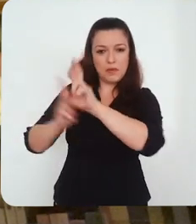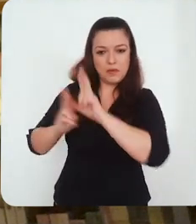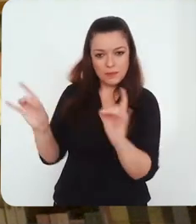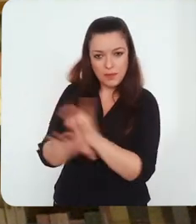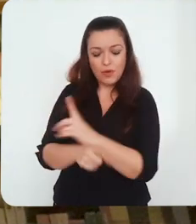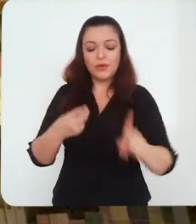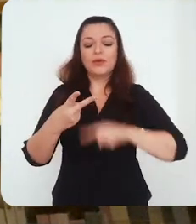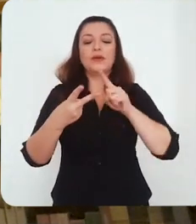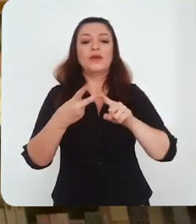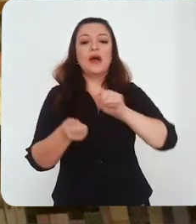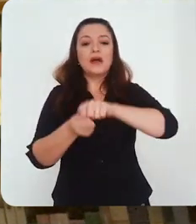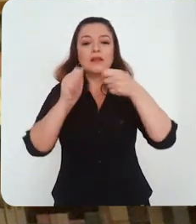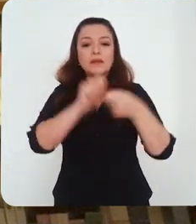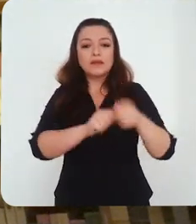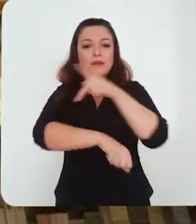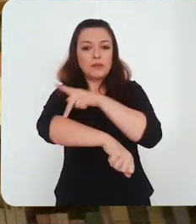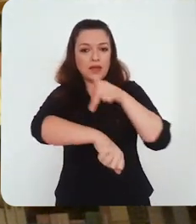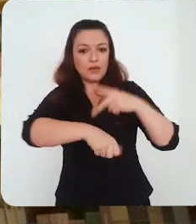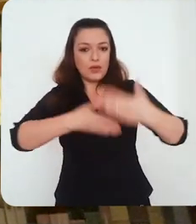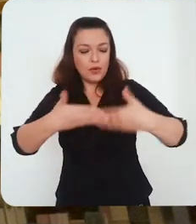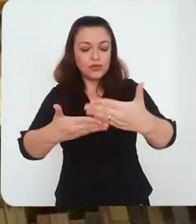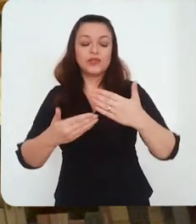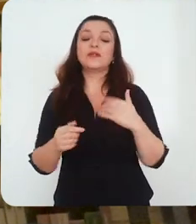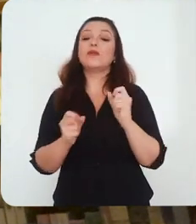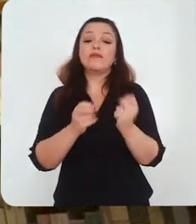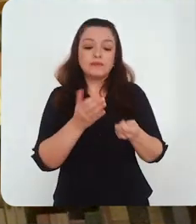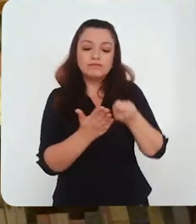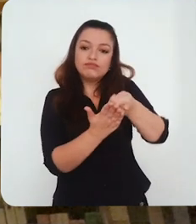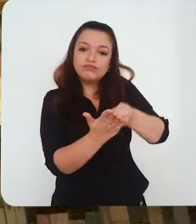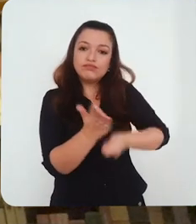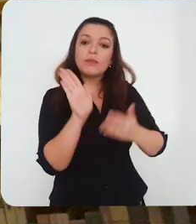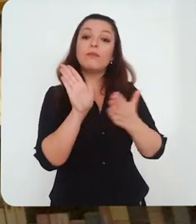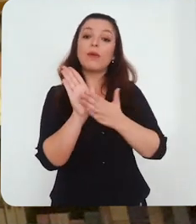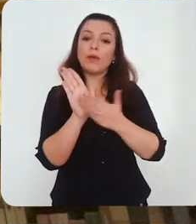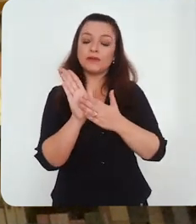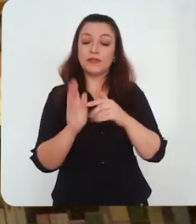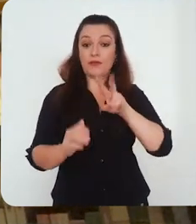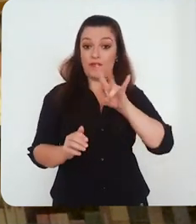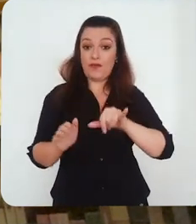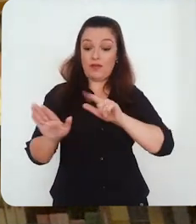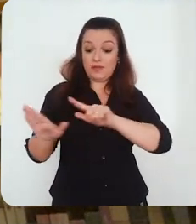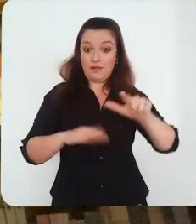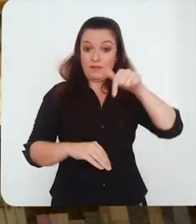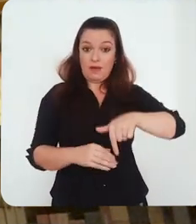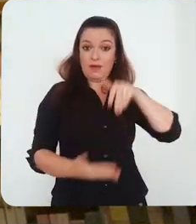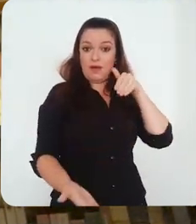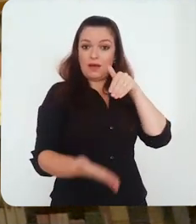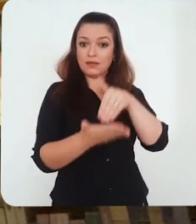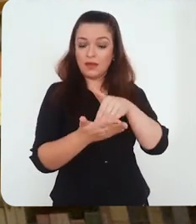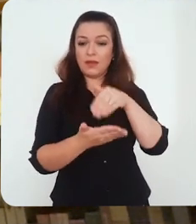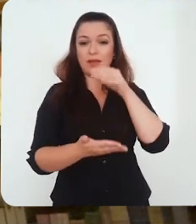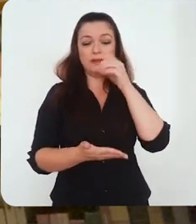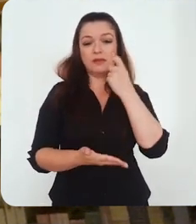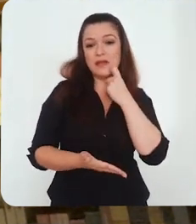pedagógica, nós temos que tentar esboçar uma proposta. Vamos, até o final dessa semana, desenhar um